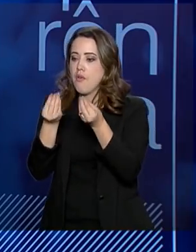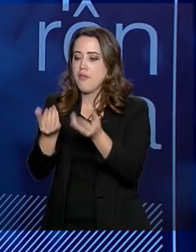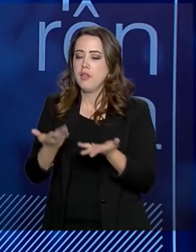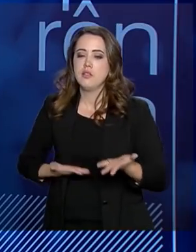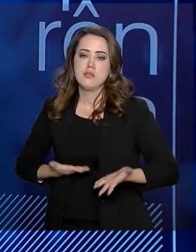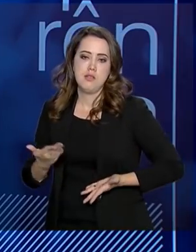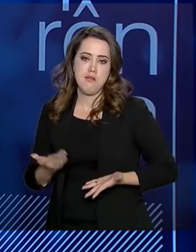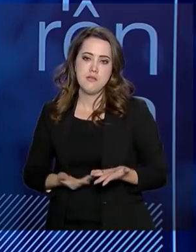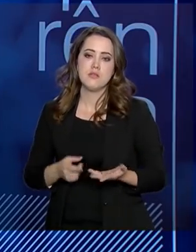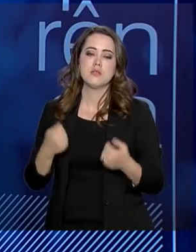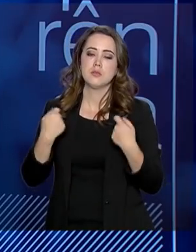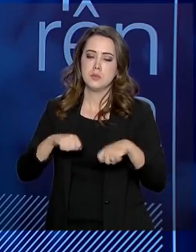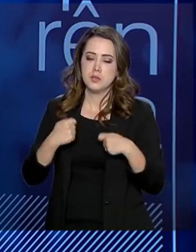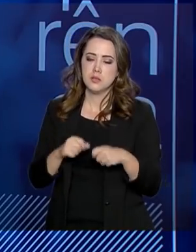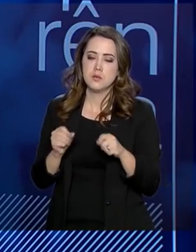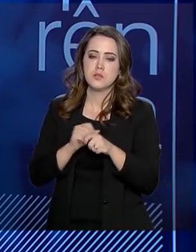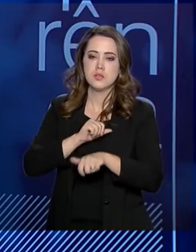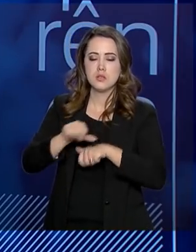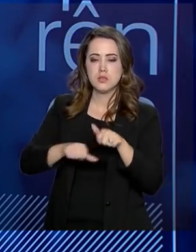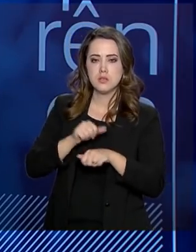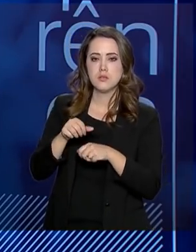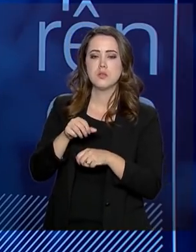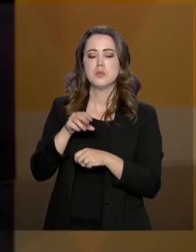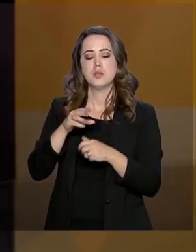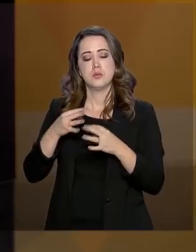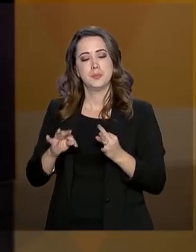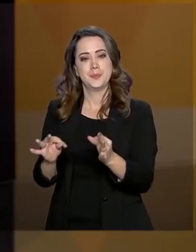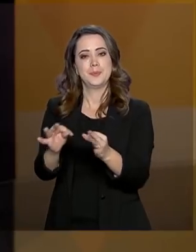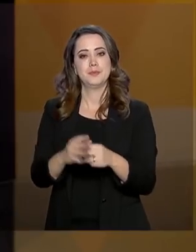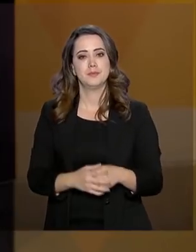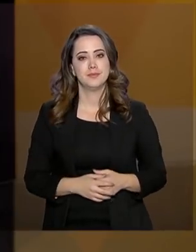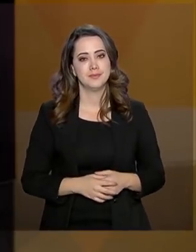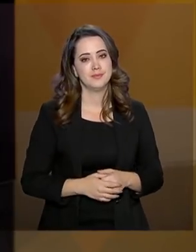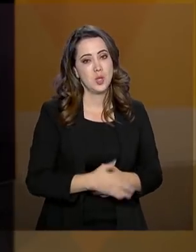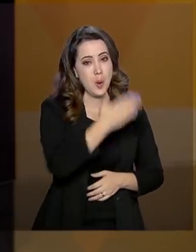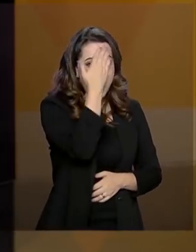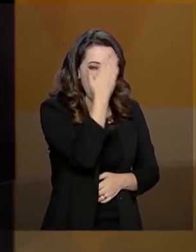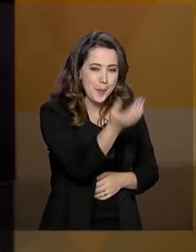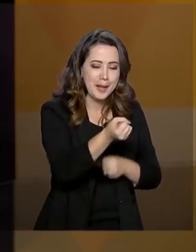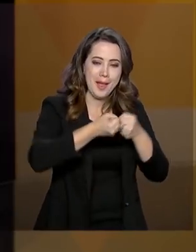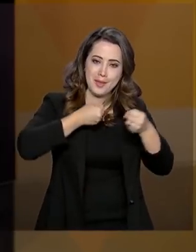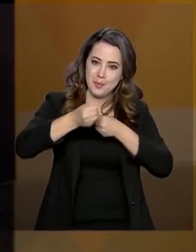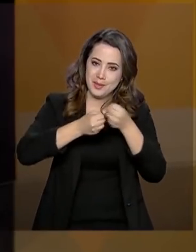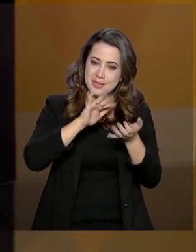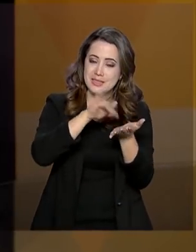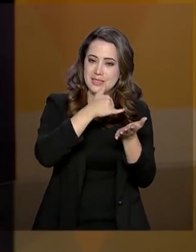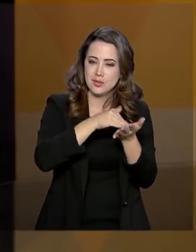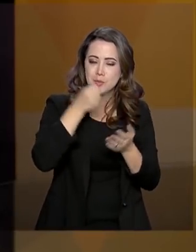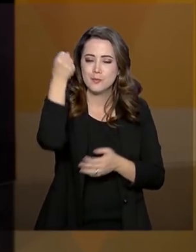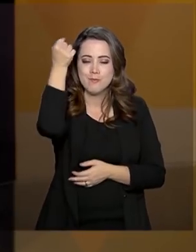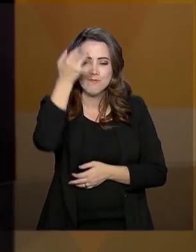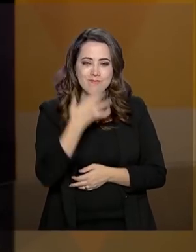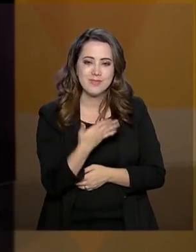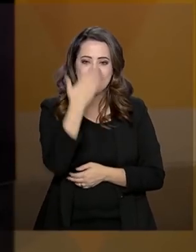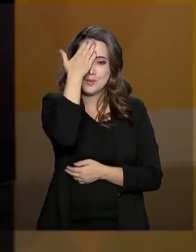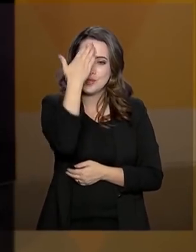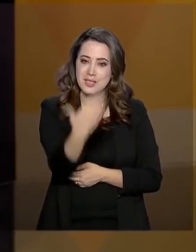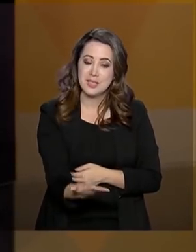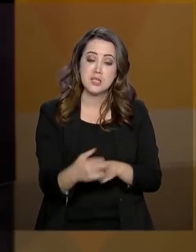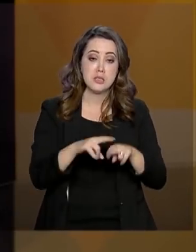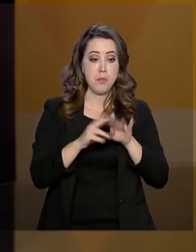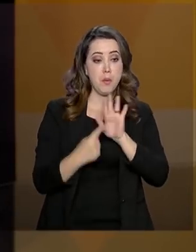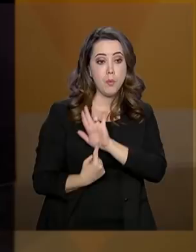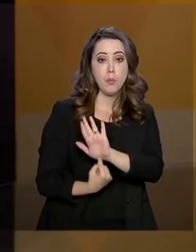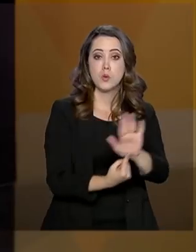nós estamos fazendo com esse programa de transformação digital. Muito obrigado pela entrevista, secretário, pelos esclarecimentos e por